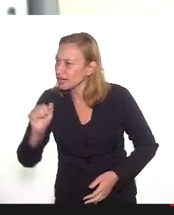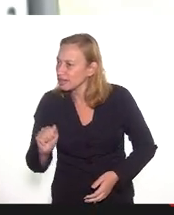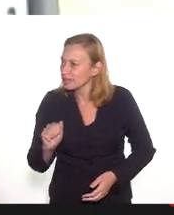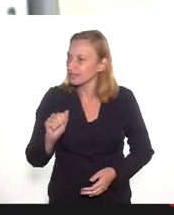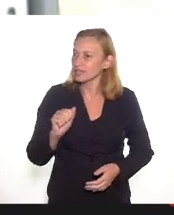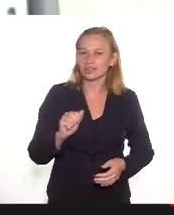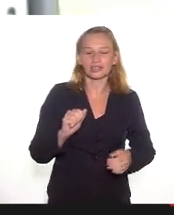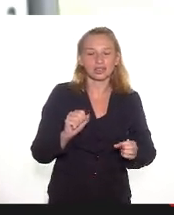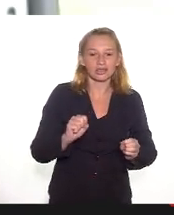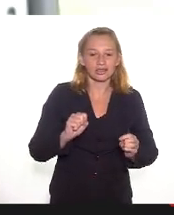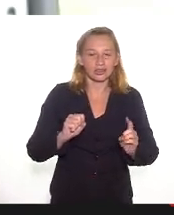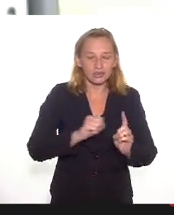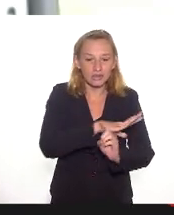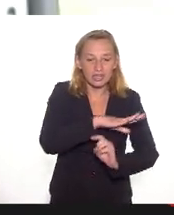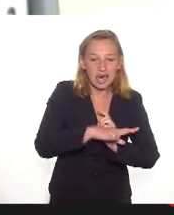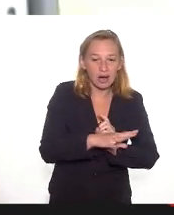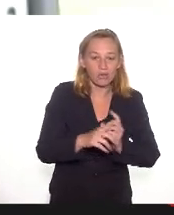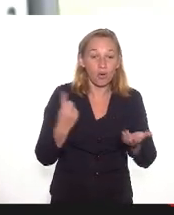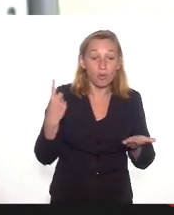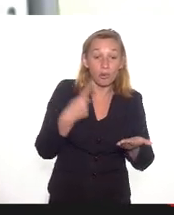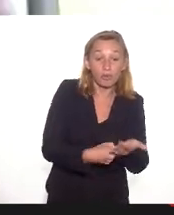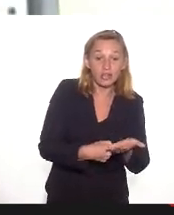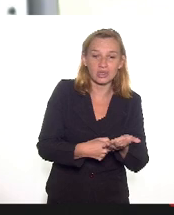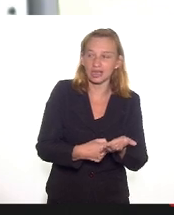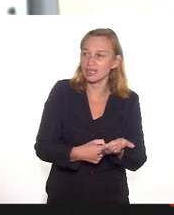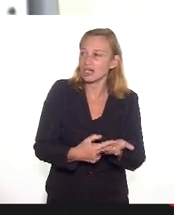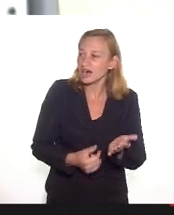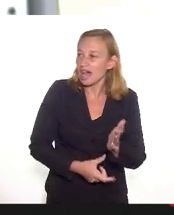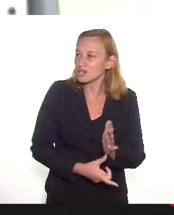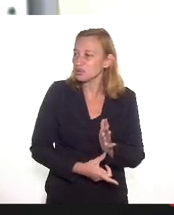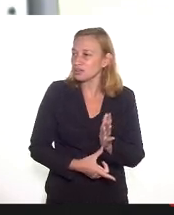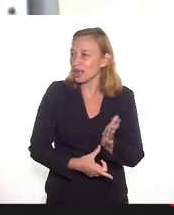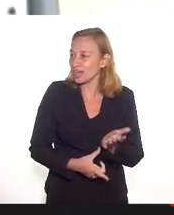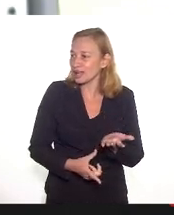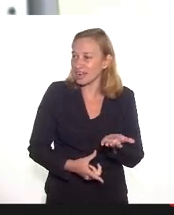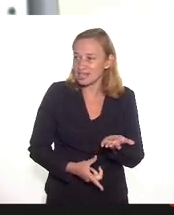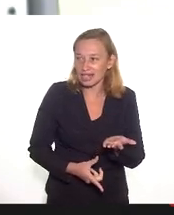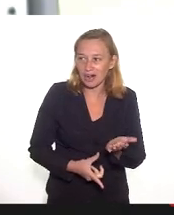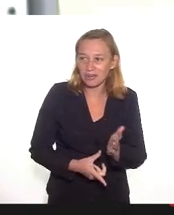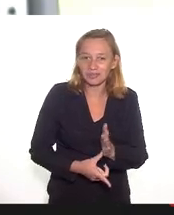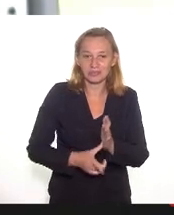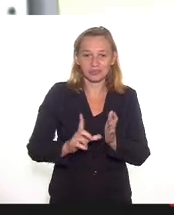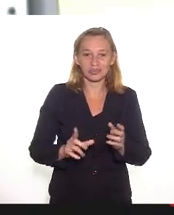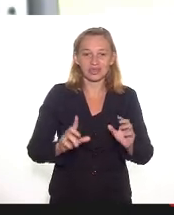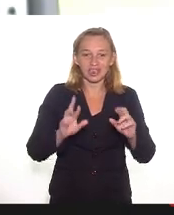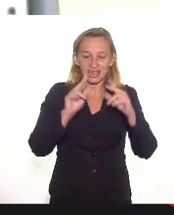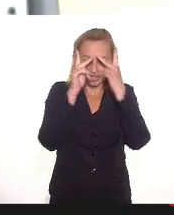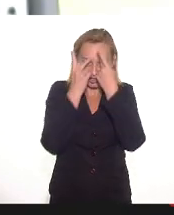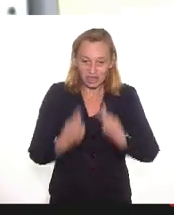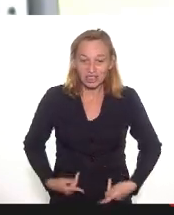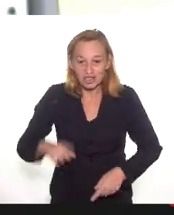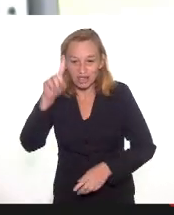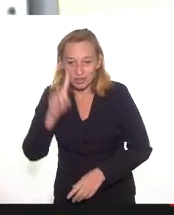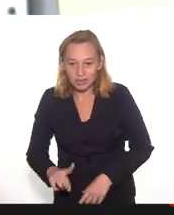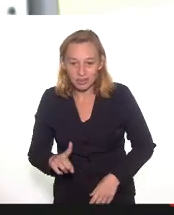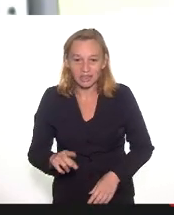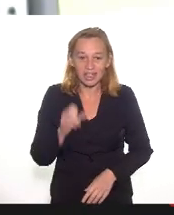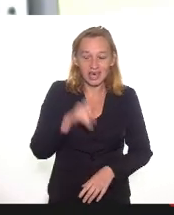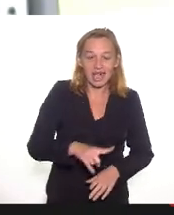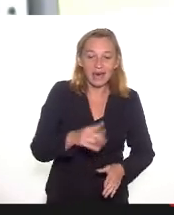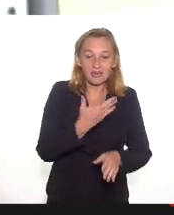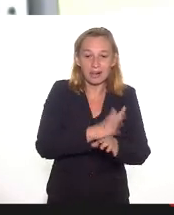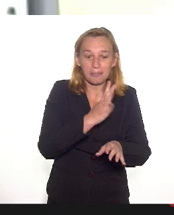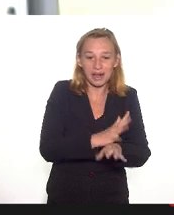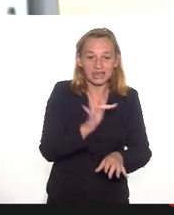um compromisso, antes de tudo, com cidadania, direitos humanos e é uma prática